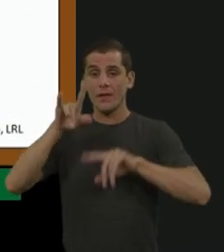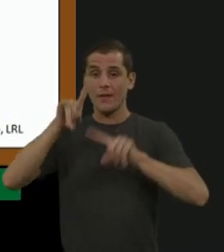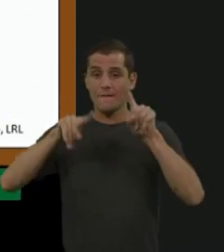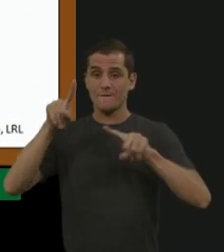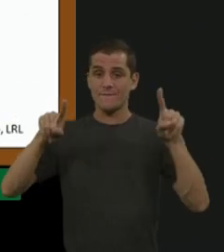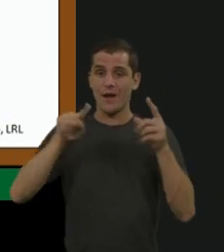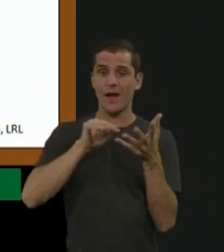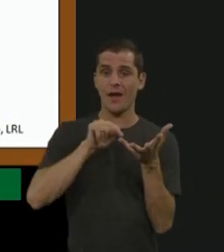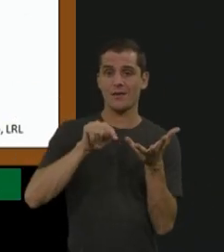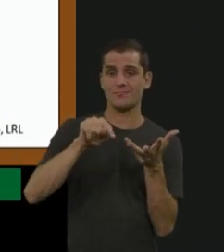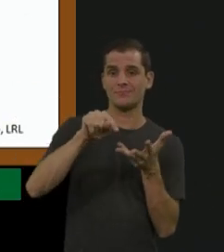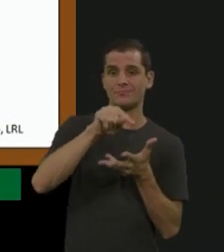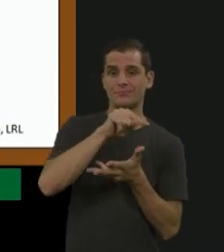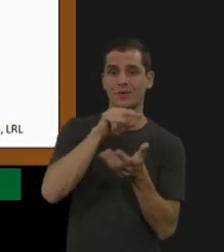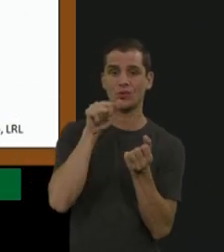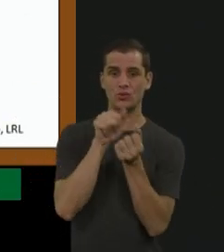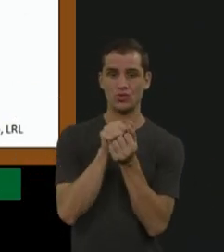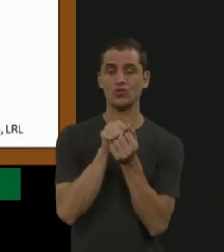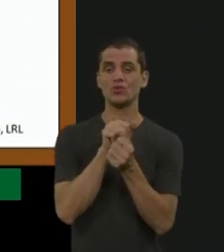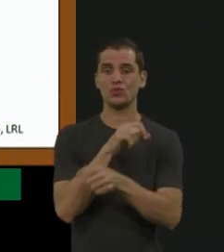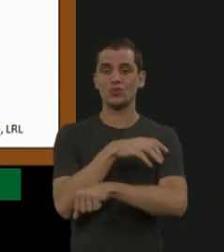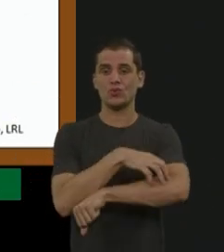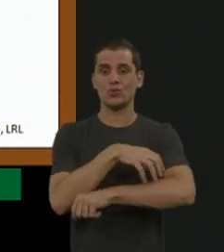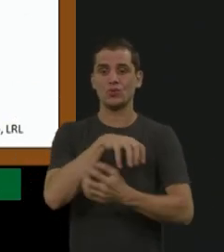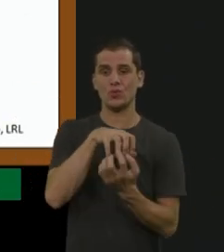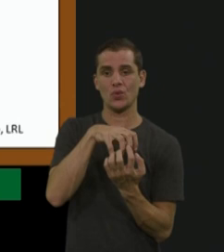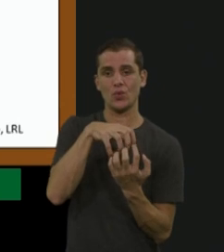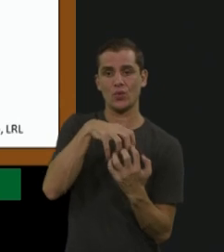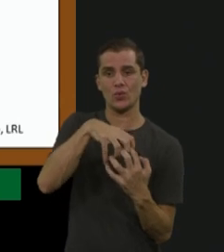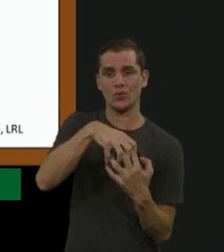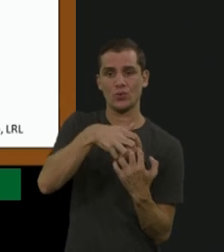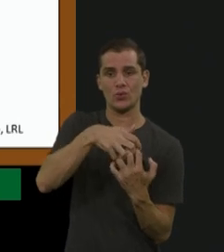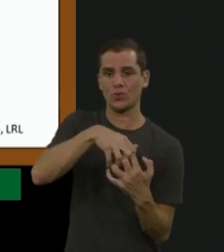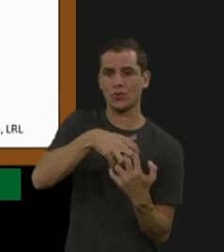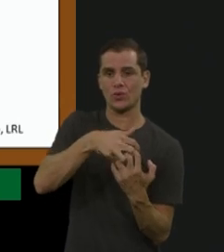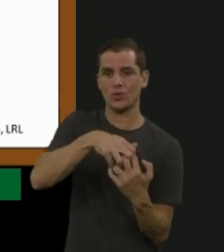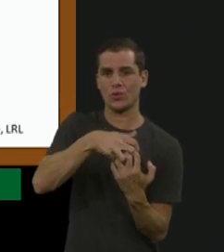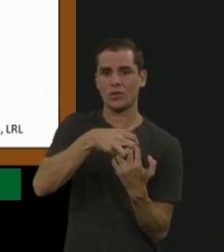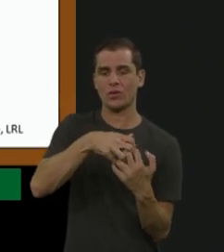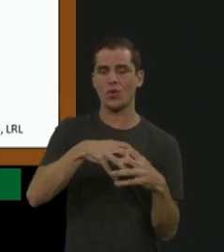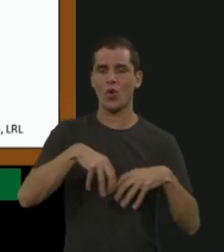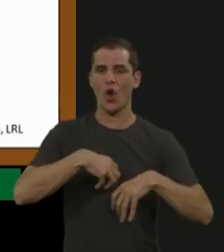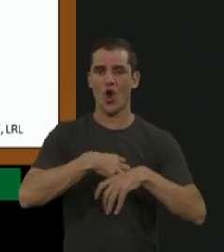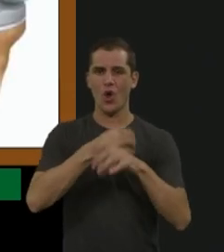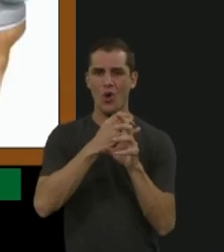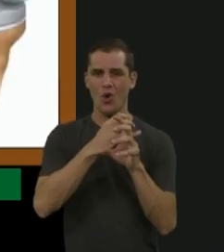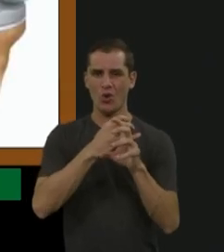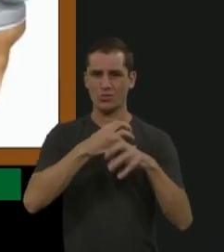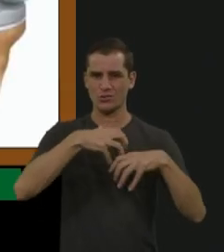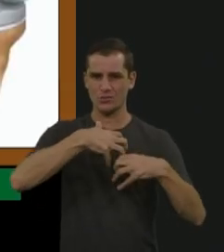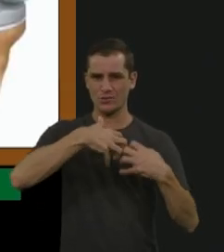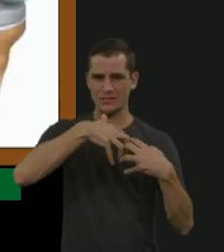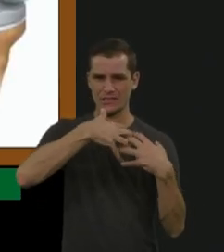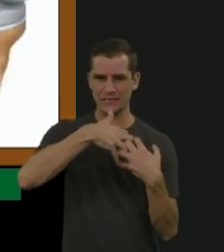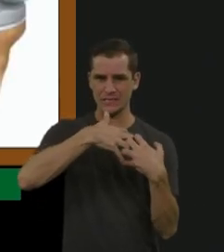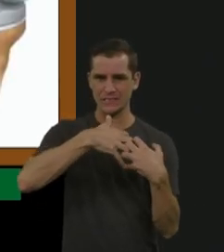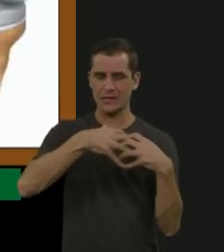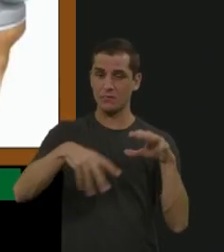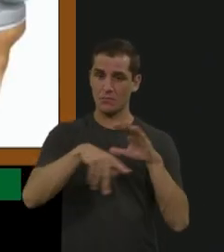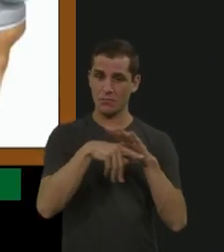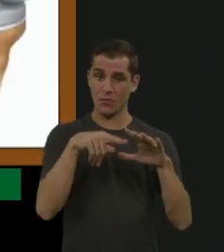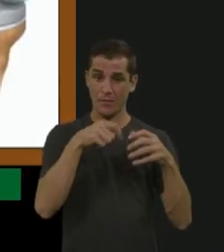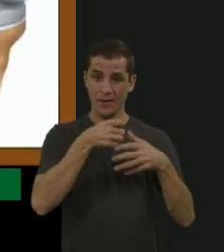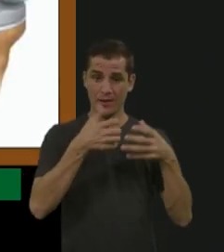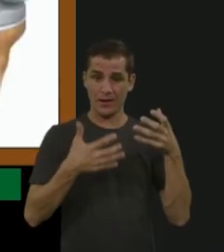juntos, da artropatia, da sinovite, que são características da doença. Então, é